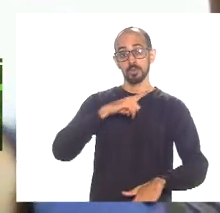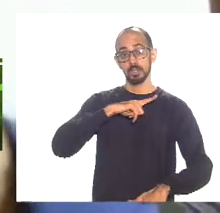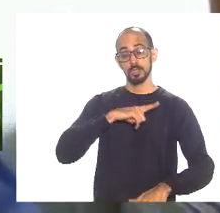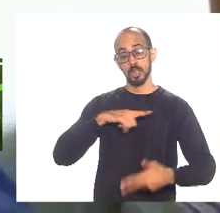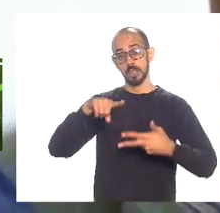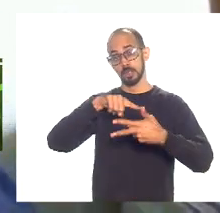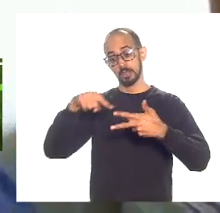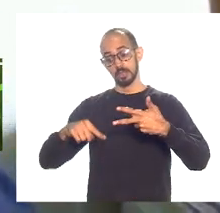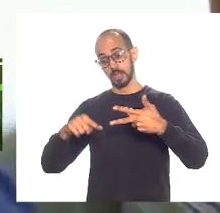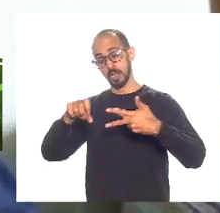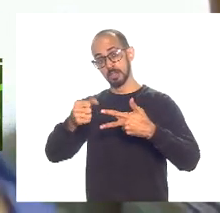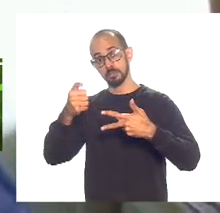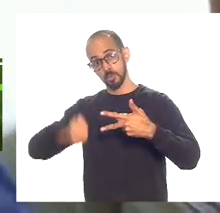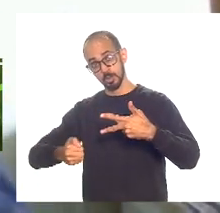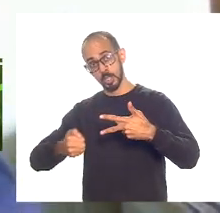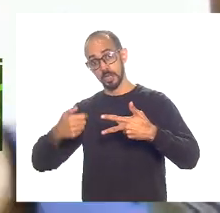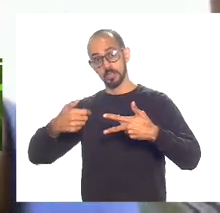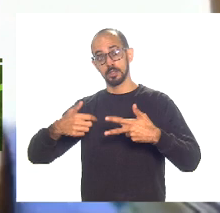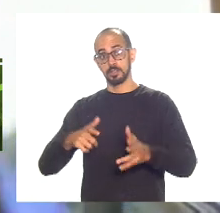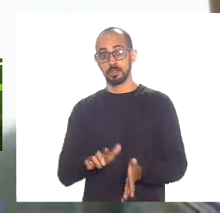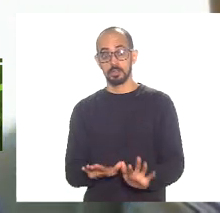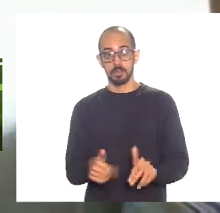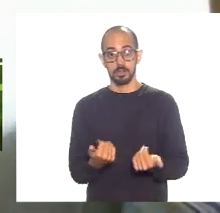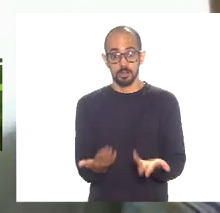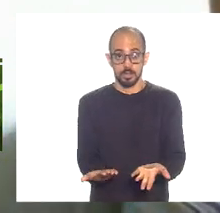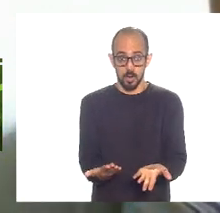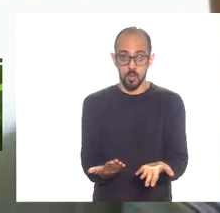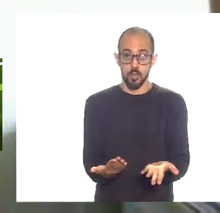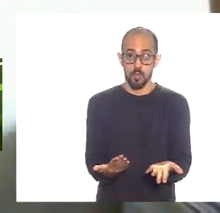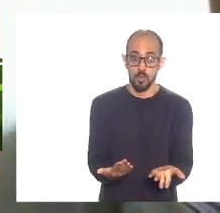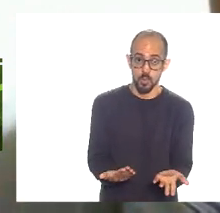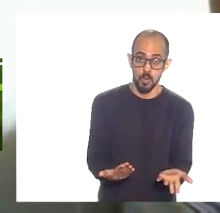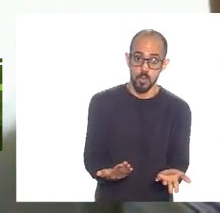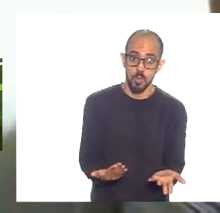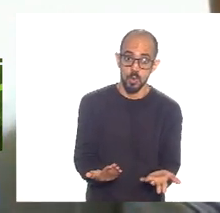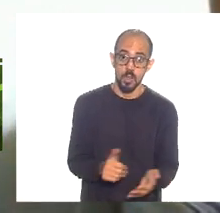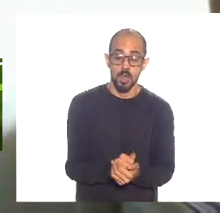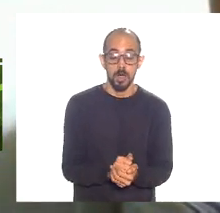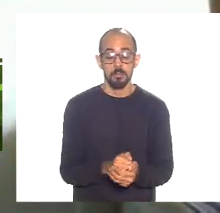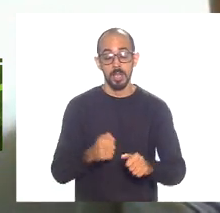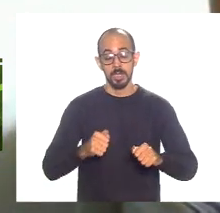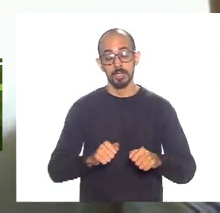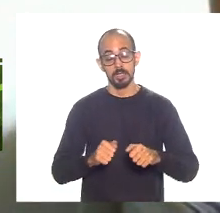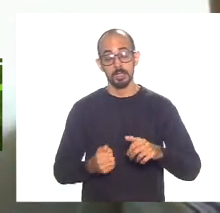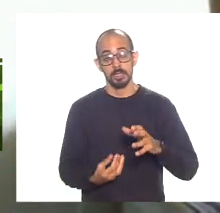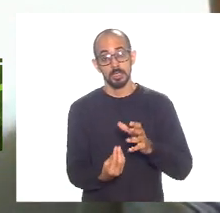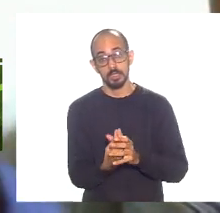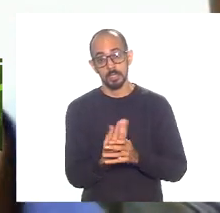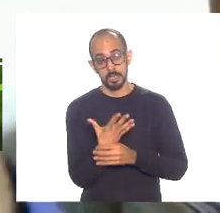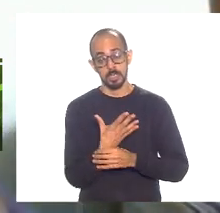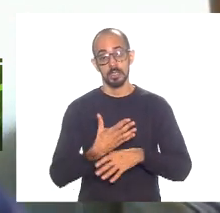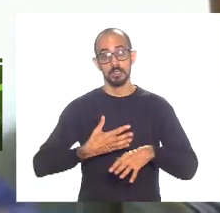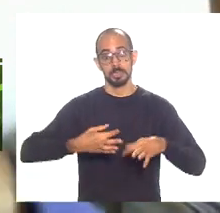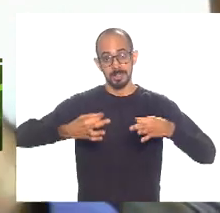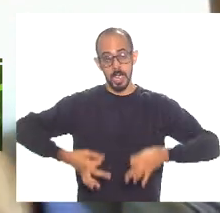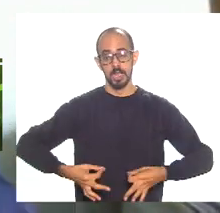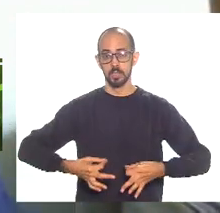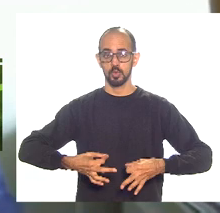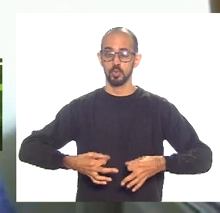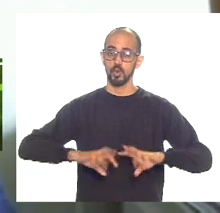todos os poderes e também para que haja cumprimento correto daquilo que for